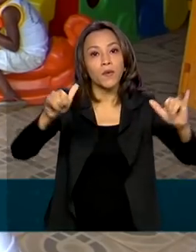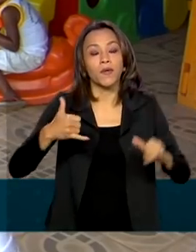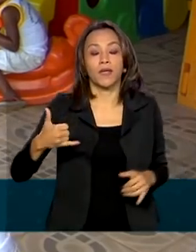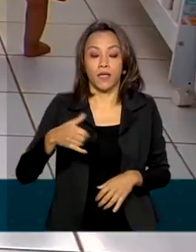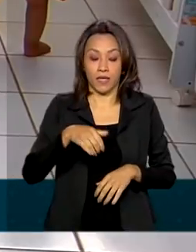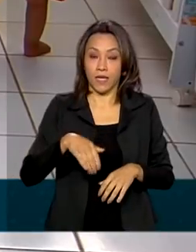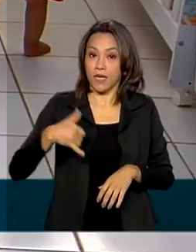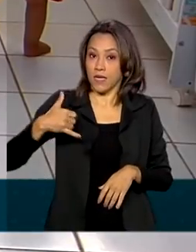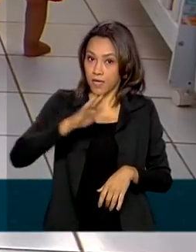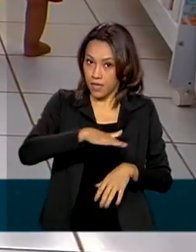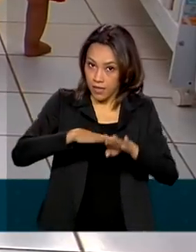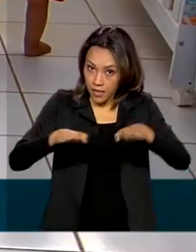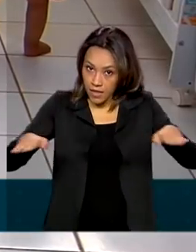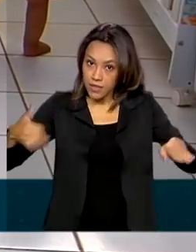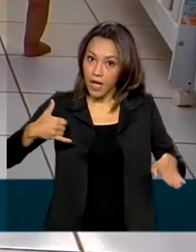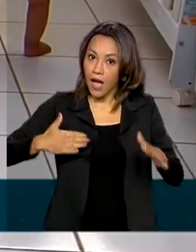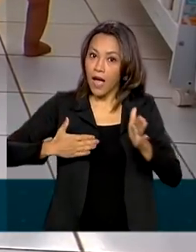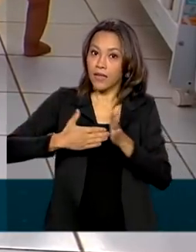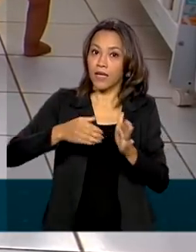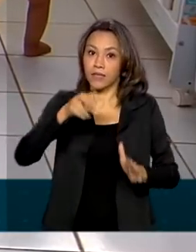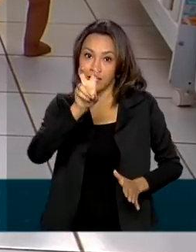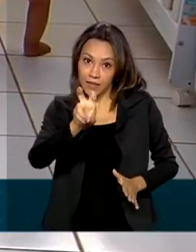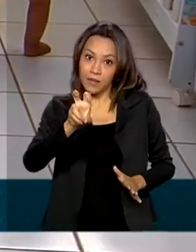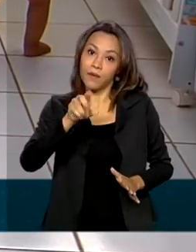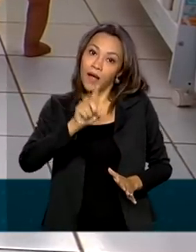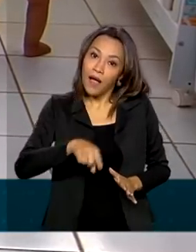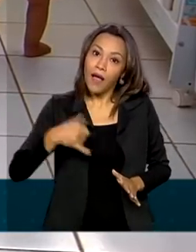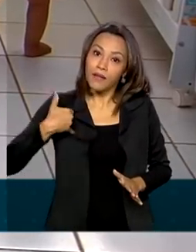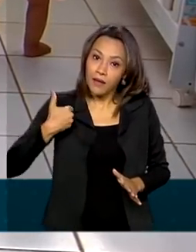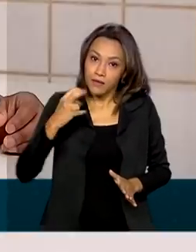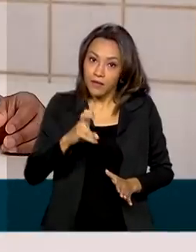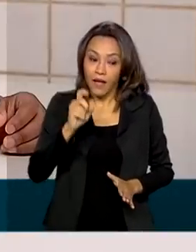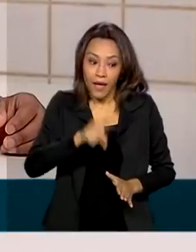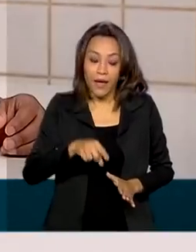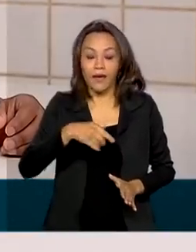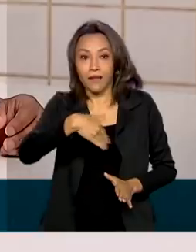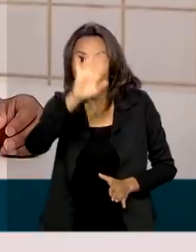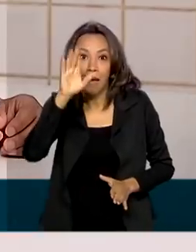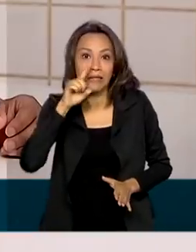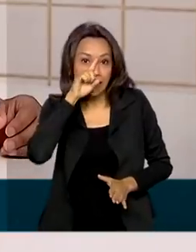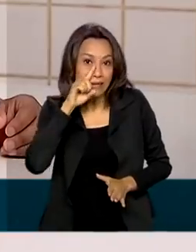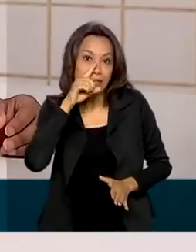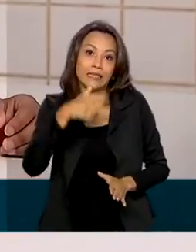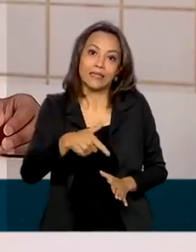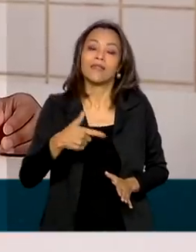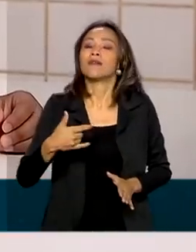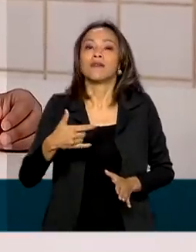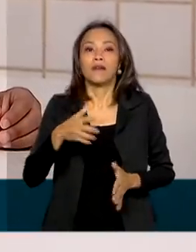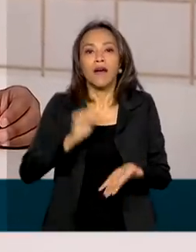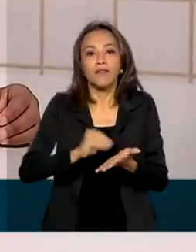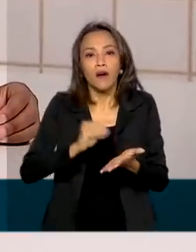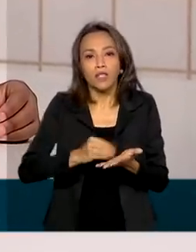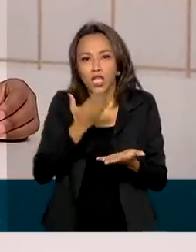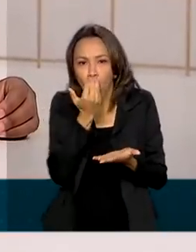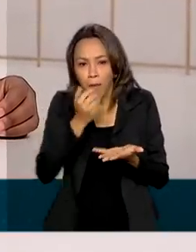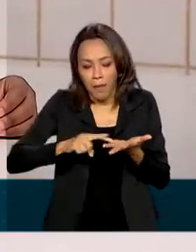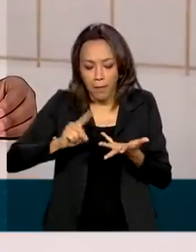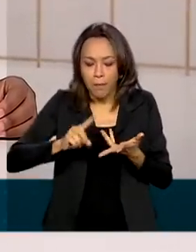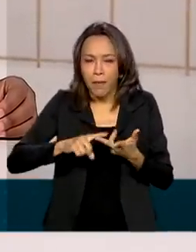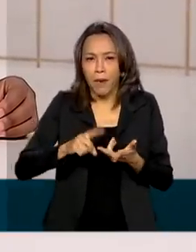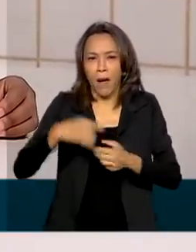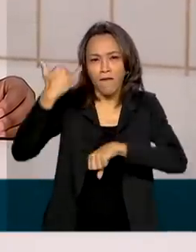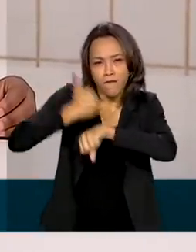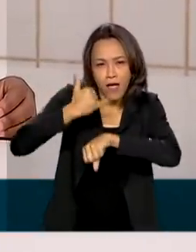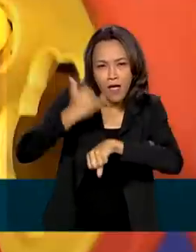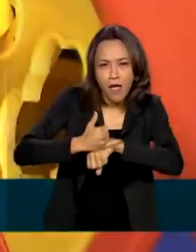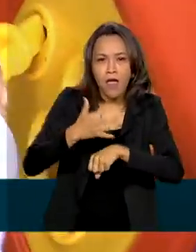anos são o grupo de maior risco para as deficiências de micronutrientes, especialmente ferro